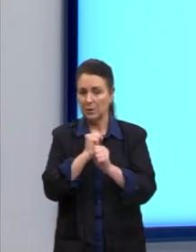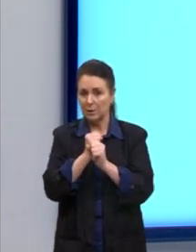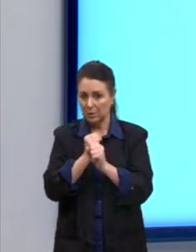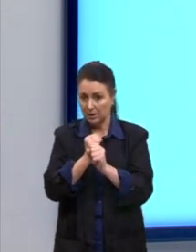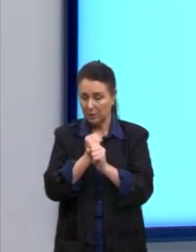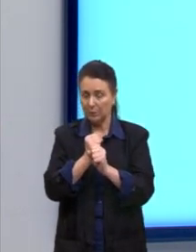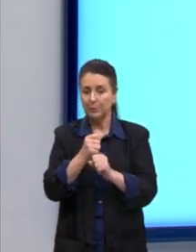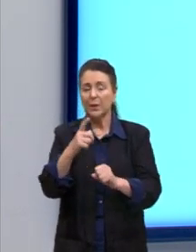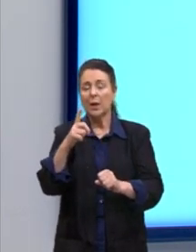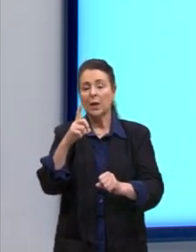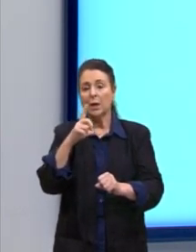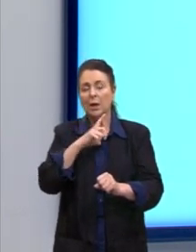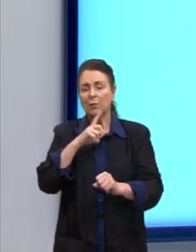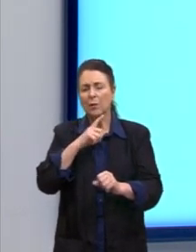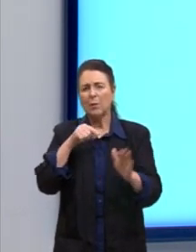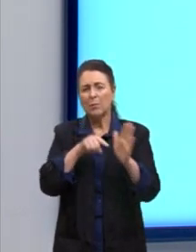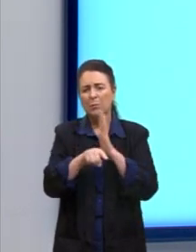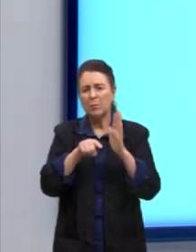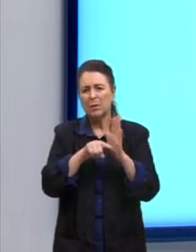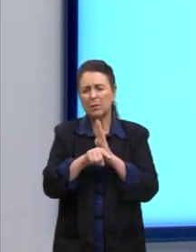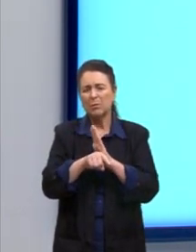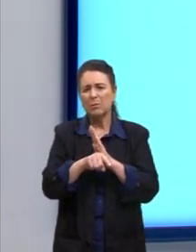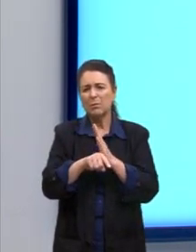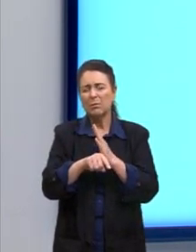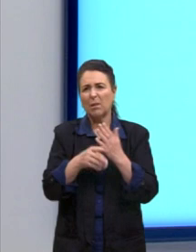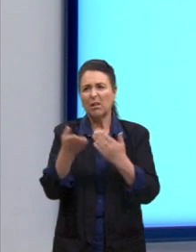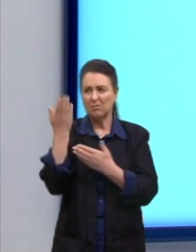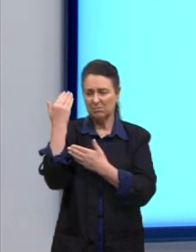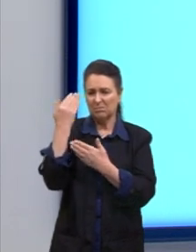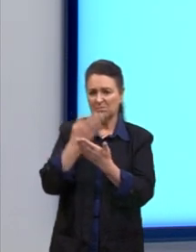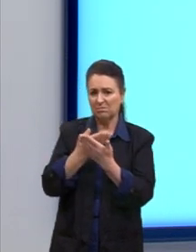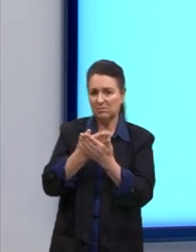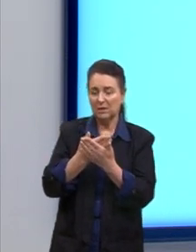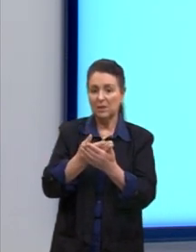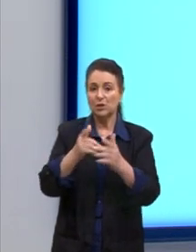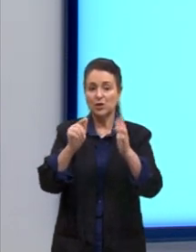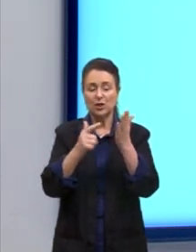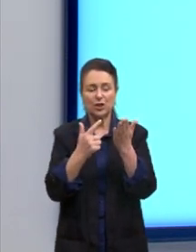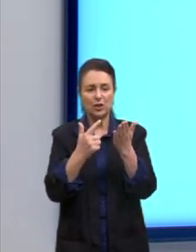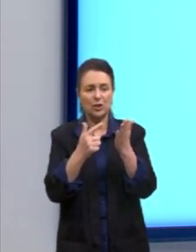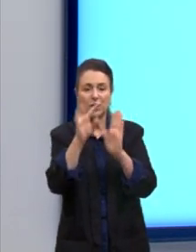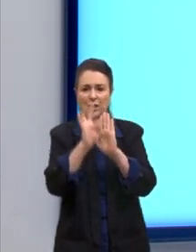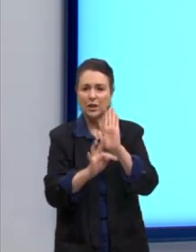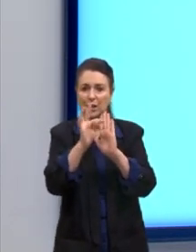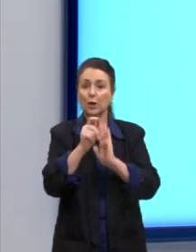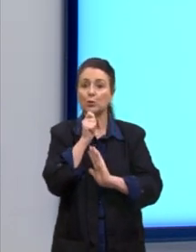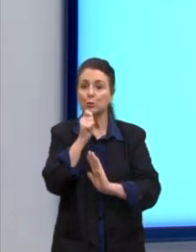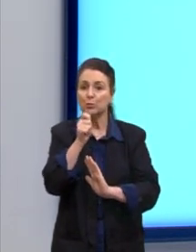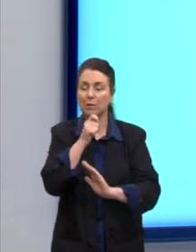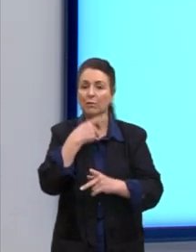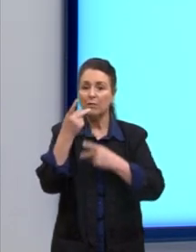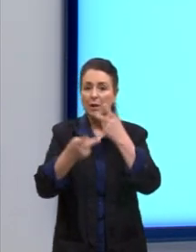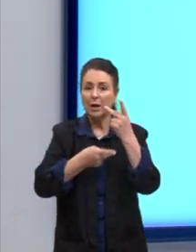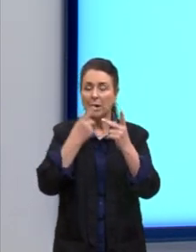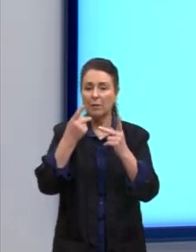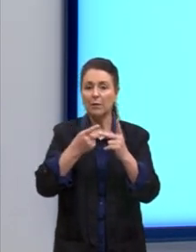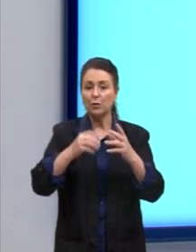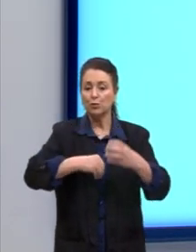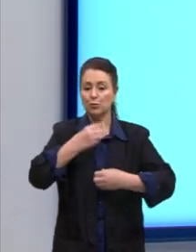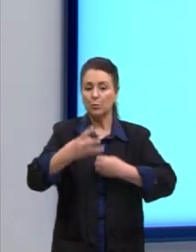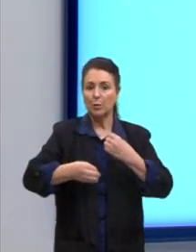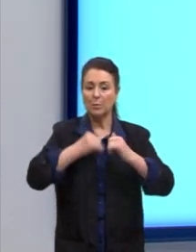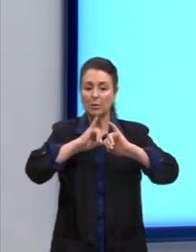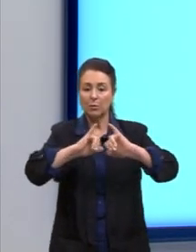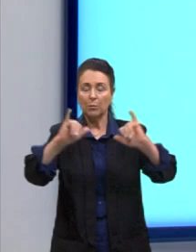gente trabalhou com uma questão que foi lá na aula que eu falei sobre textos jornalísticos, que falava de um poema tirado de uma notícia de